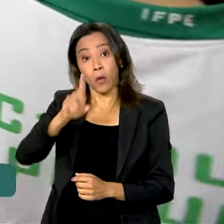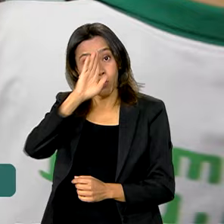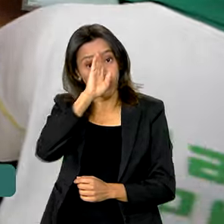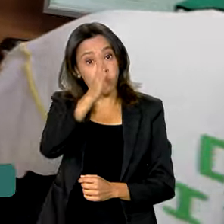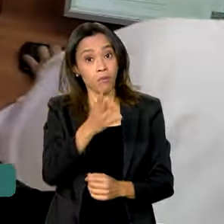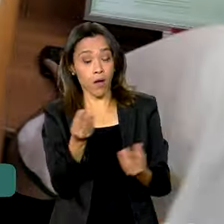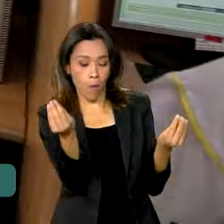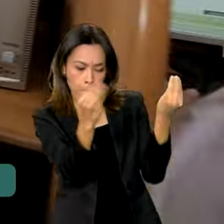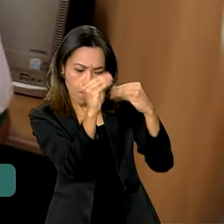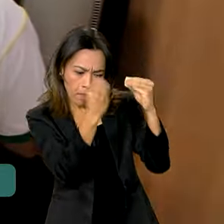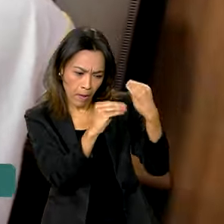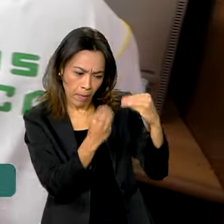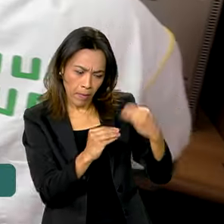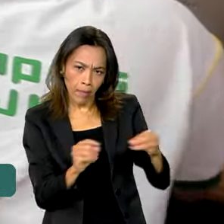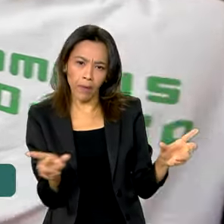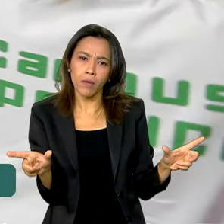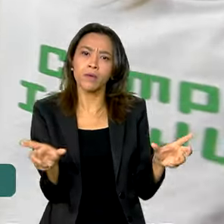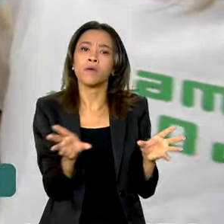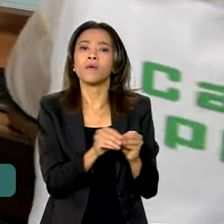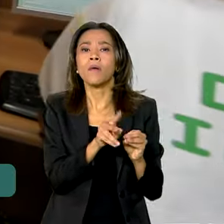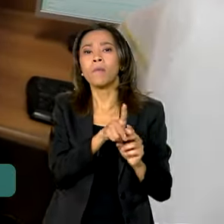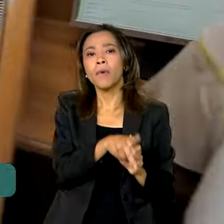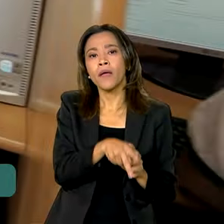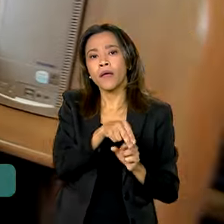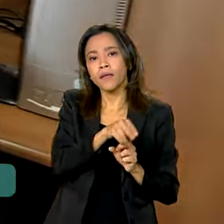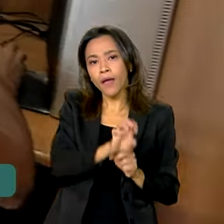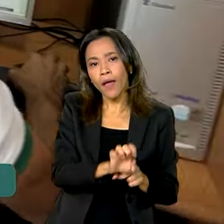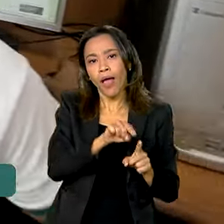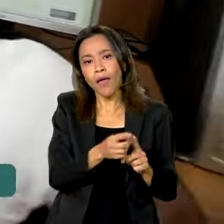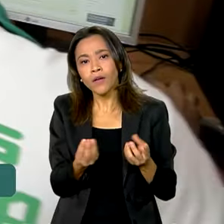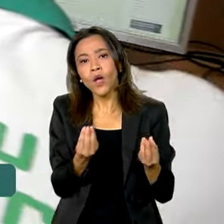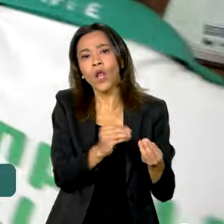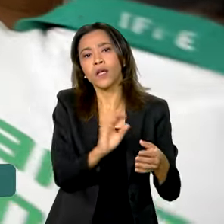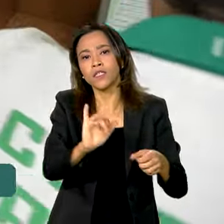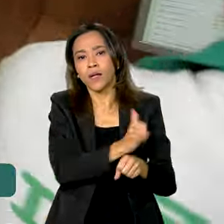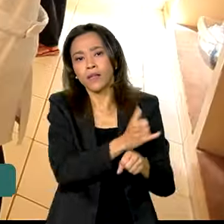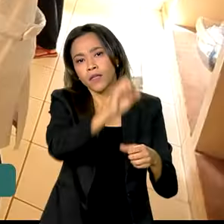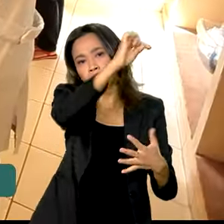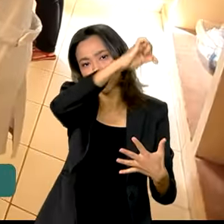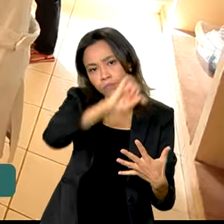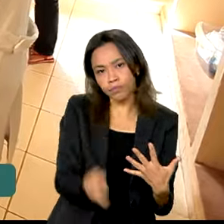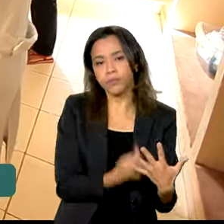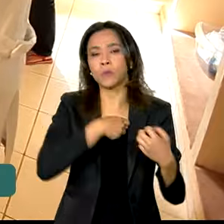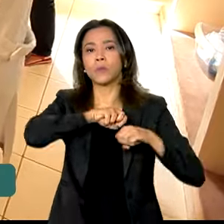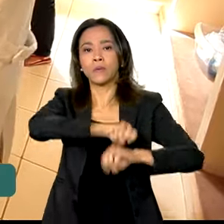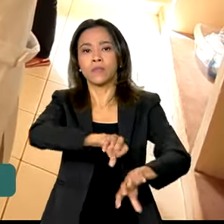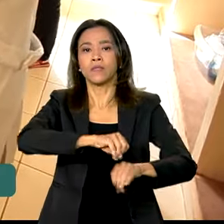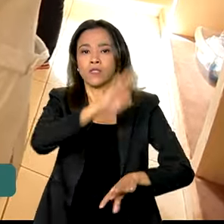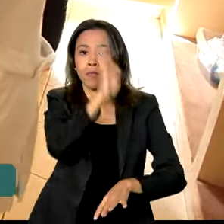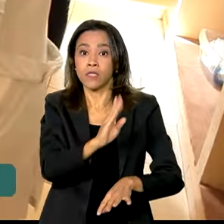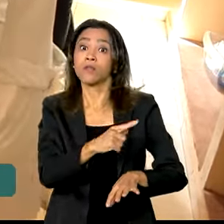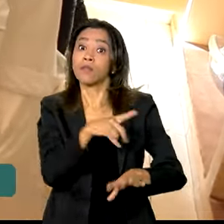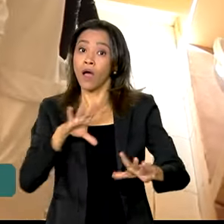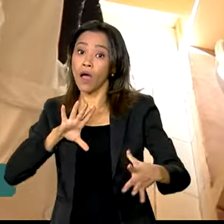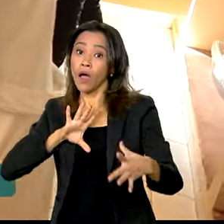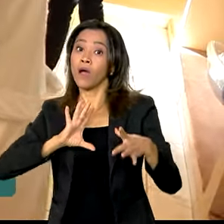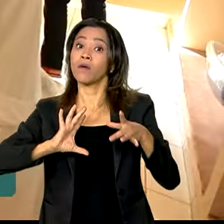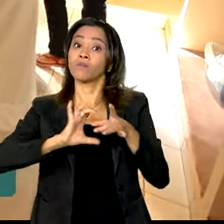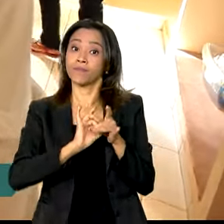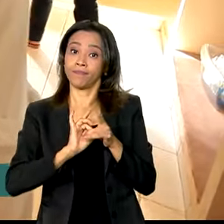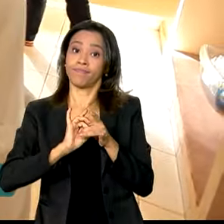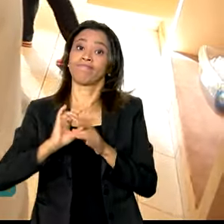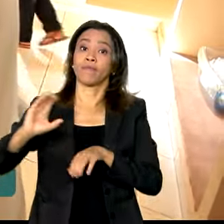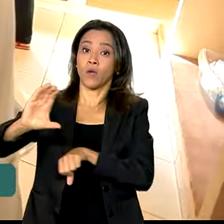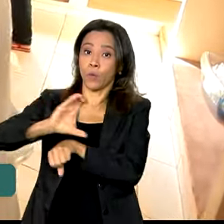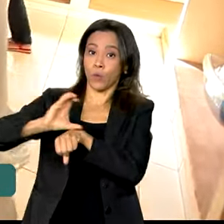ferramenta de planejamento dos objetivos, metas e estratégias para a educação brasileira. Previsto na Constituição, o plano